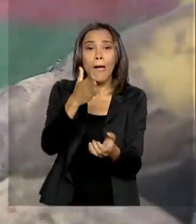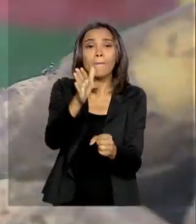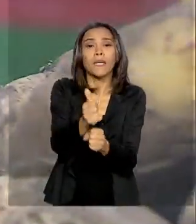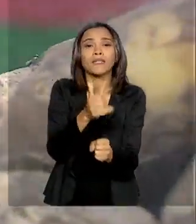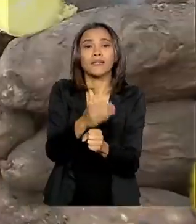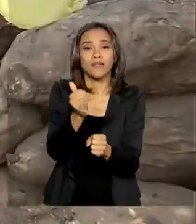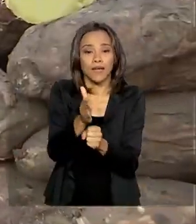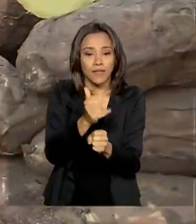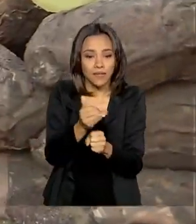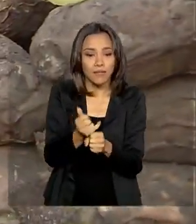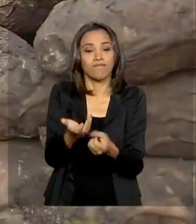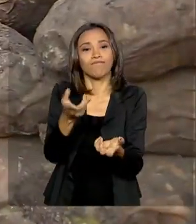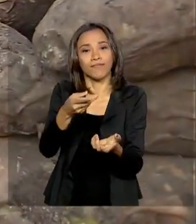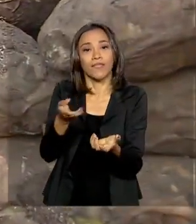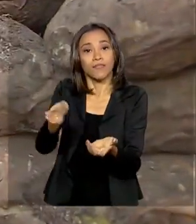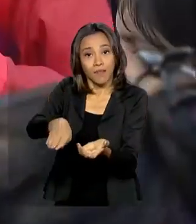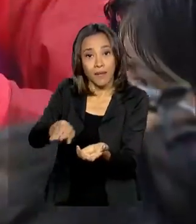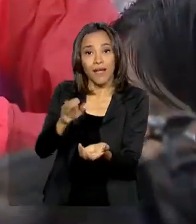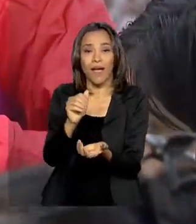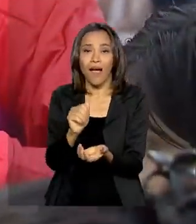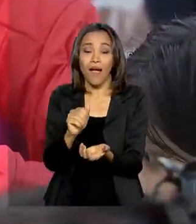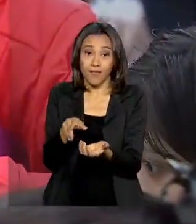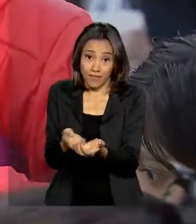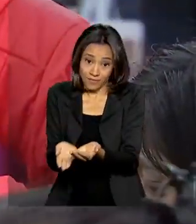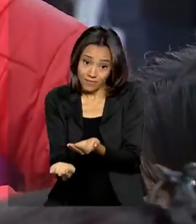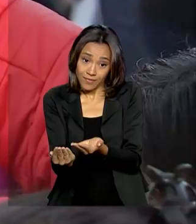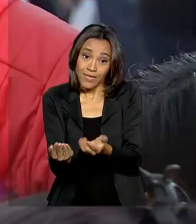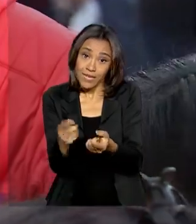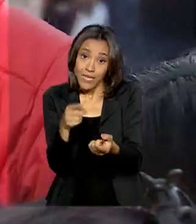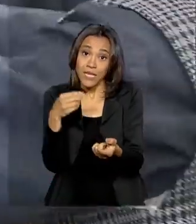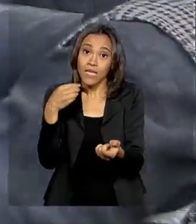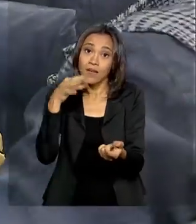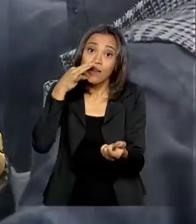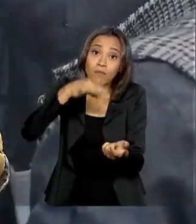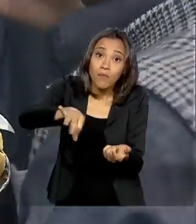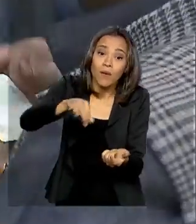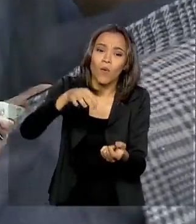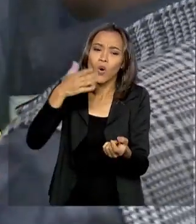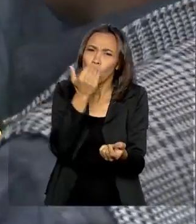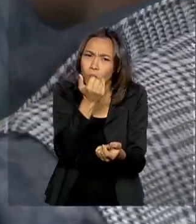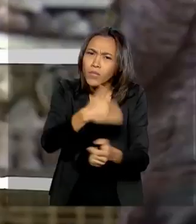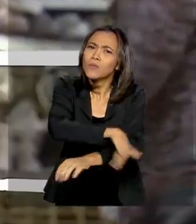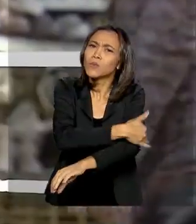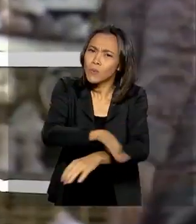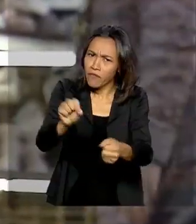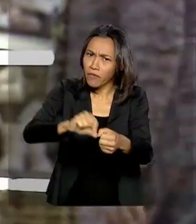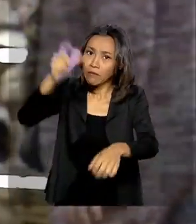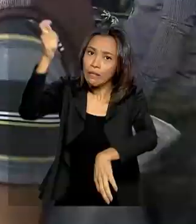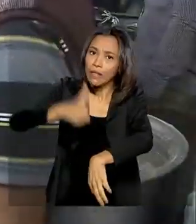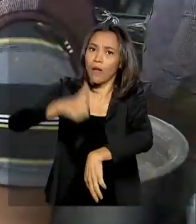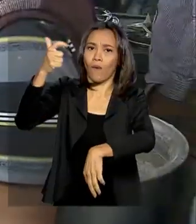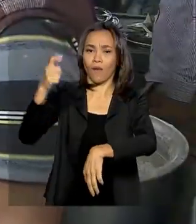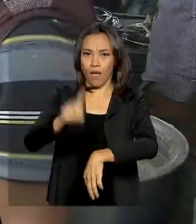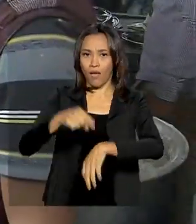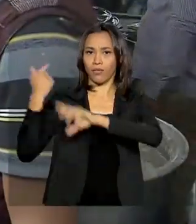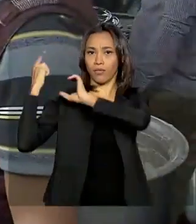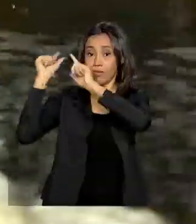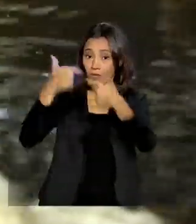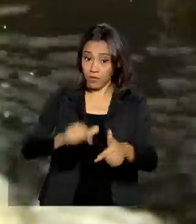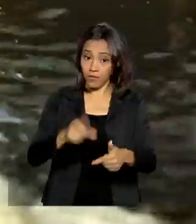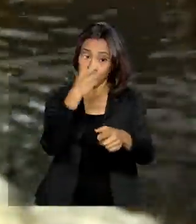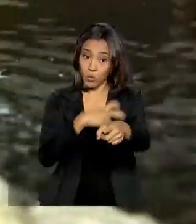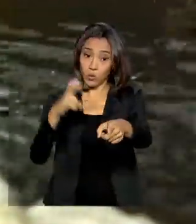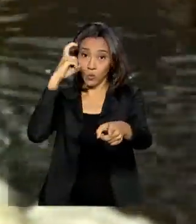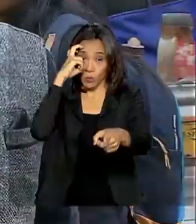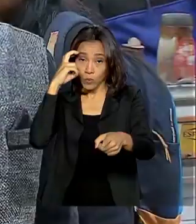doce, assada, com um toque de limão. Comida de rua, feita na hora, com toda a tradição de um país de cultura